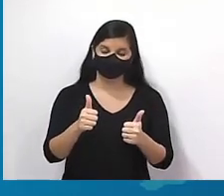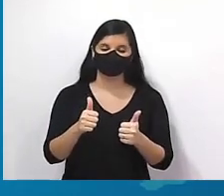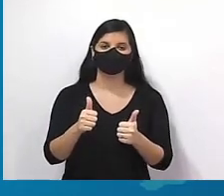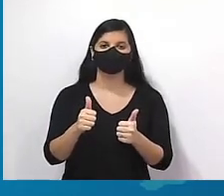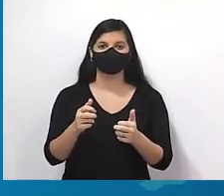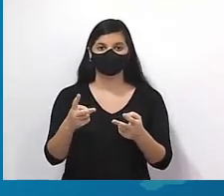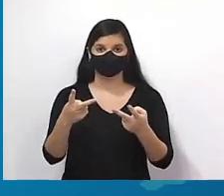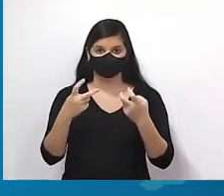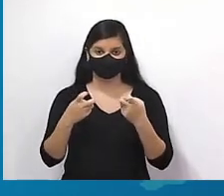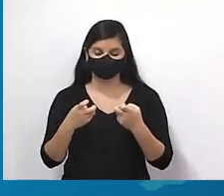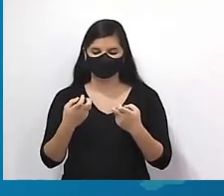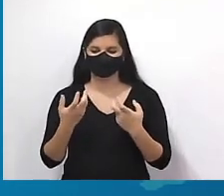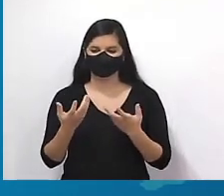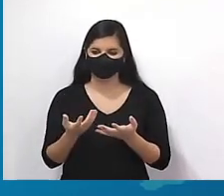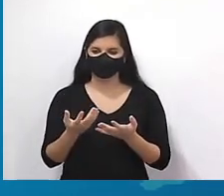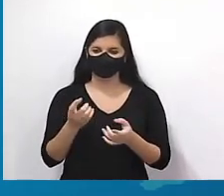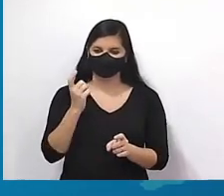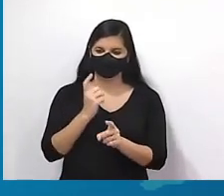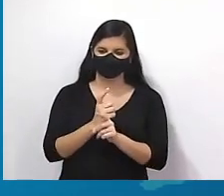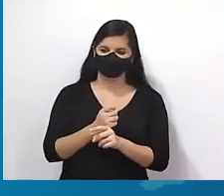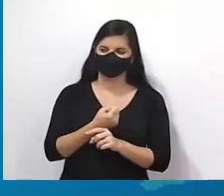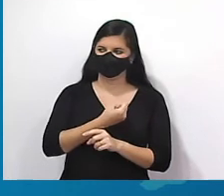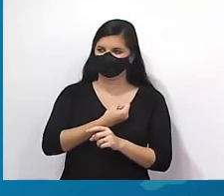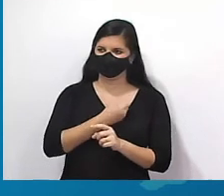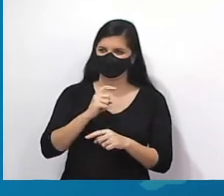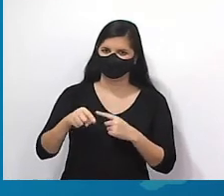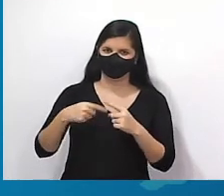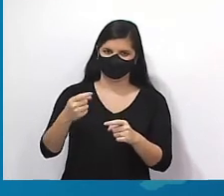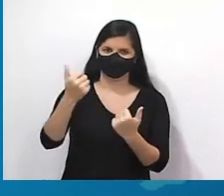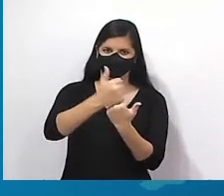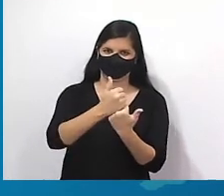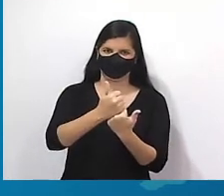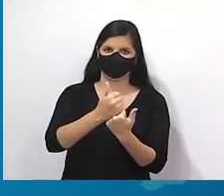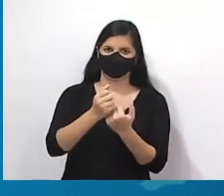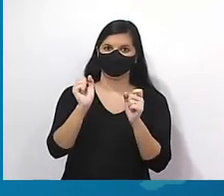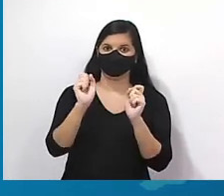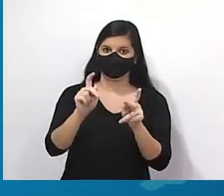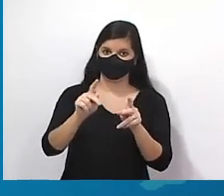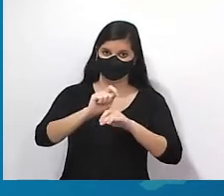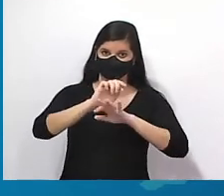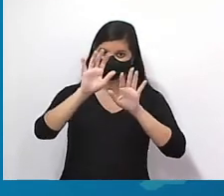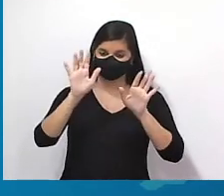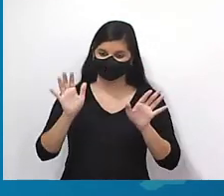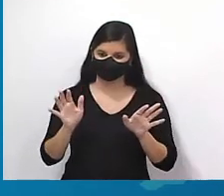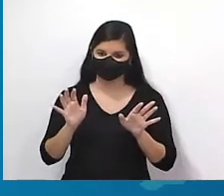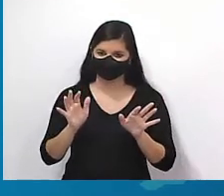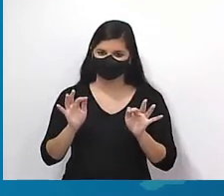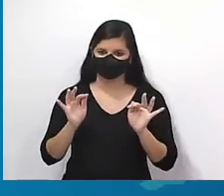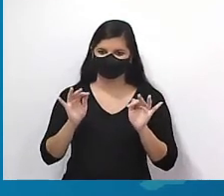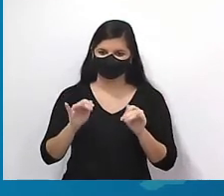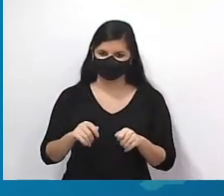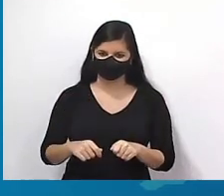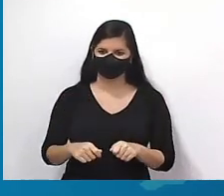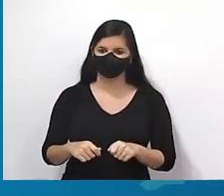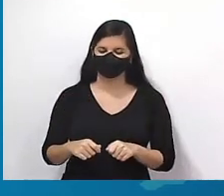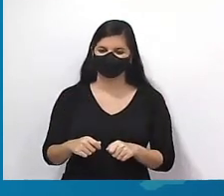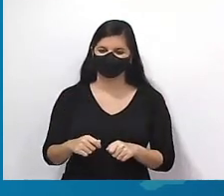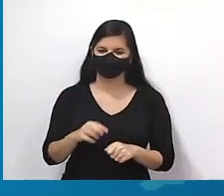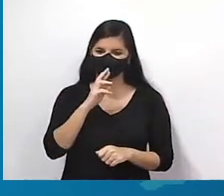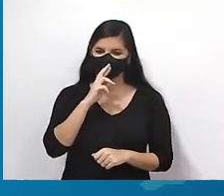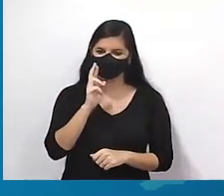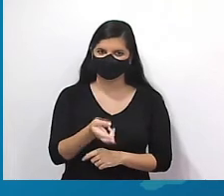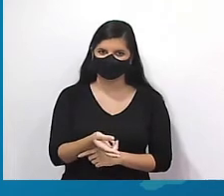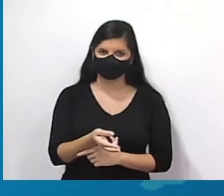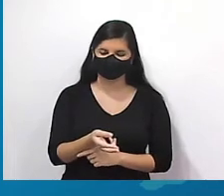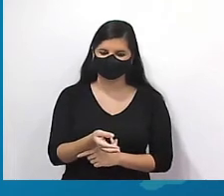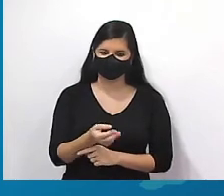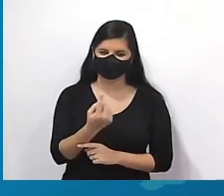Percebe que eu tenho que achar o termo posterior para substituir? Viu? Ficou claro? Então agora eu vou te mostrar a resolução